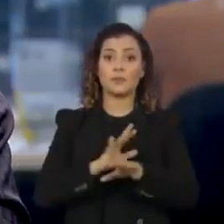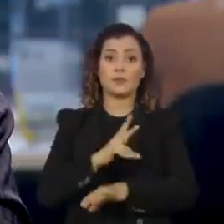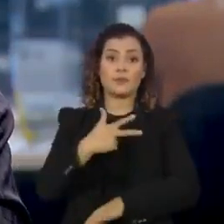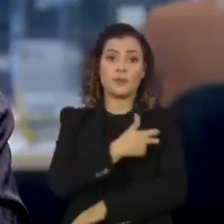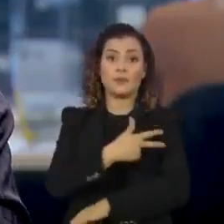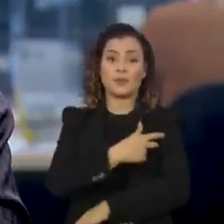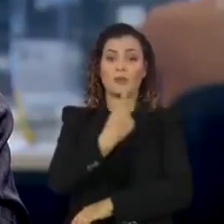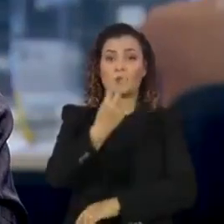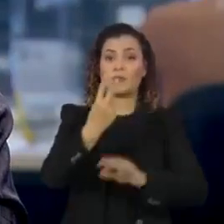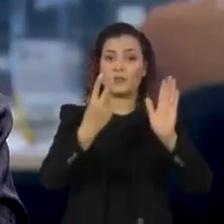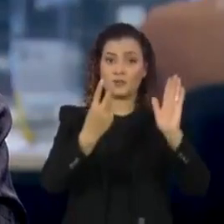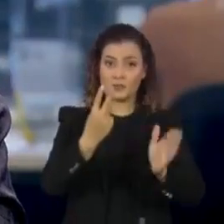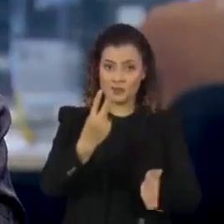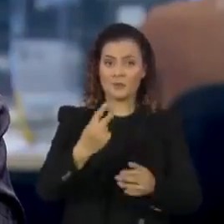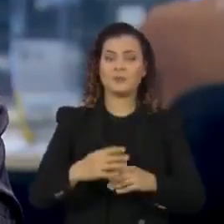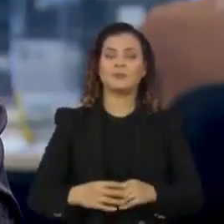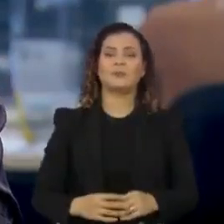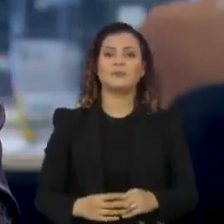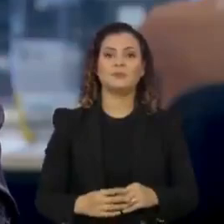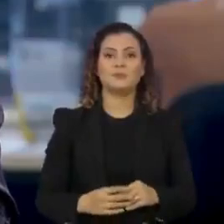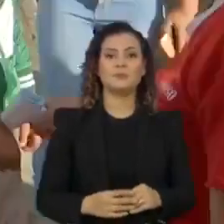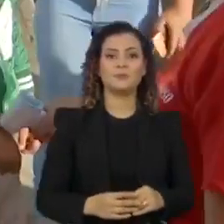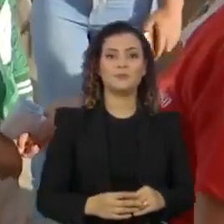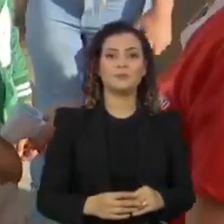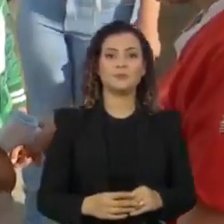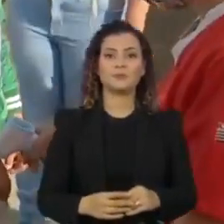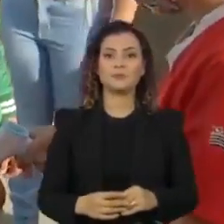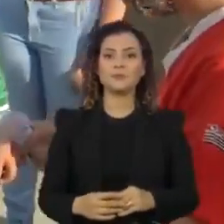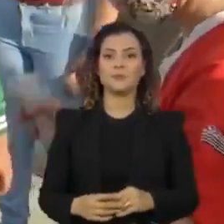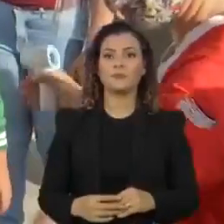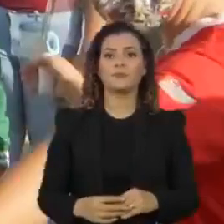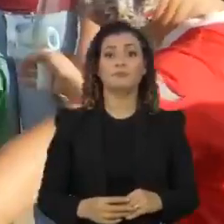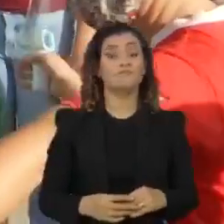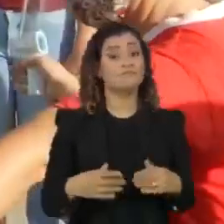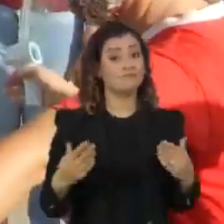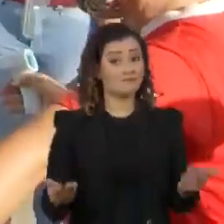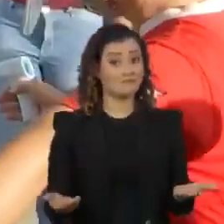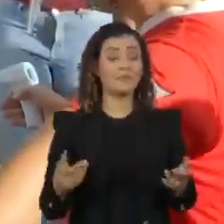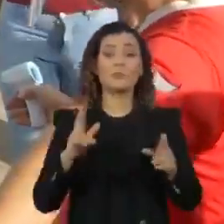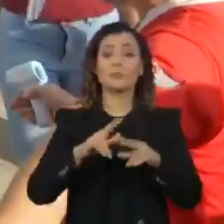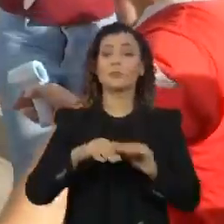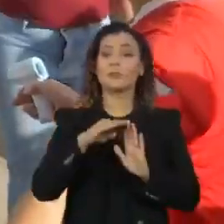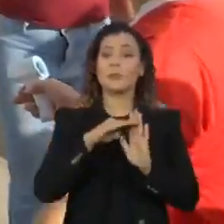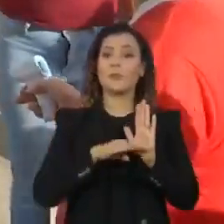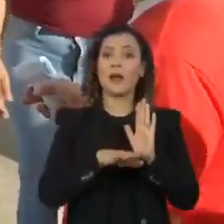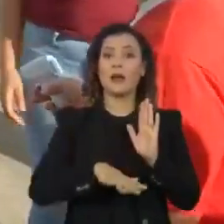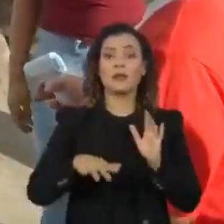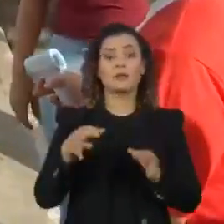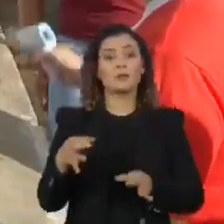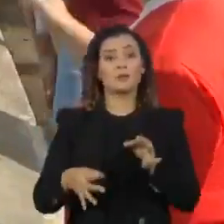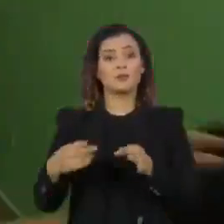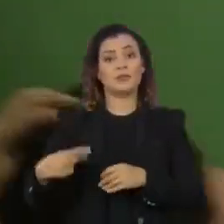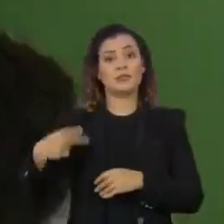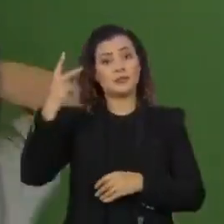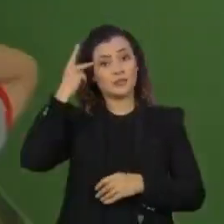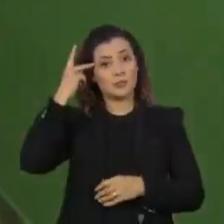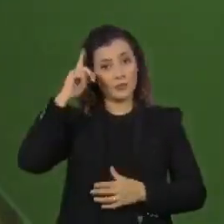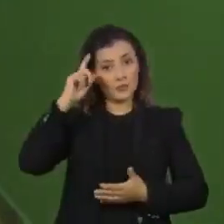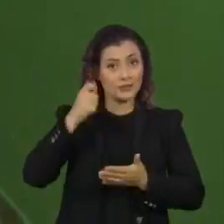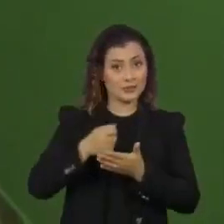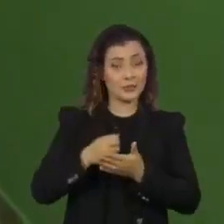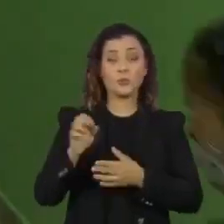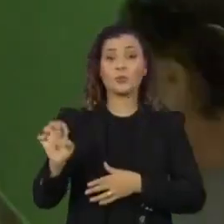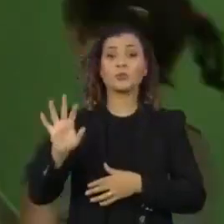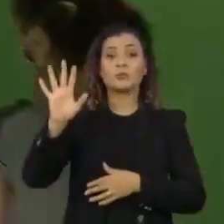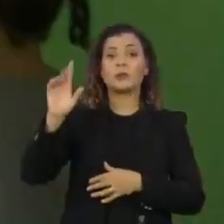imunizados contra a Covid-19. De acordo com a determinação da Justiça de São Paulo, o Estado